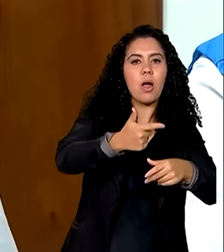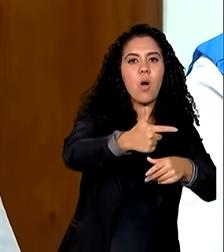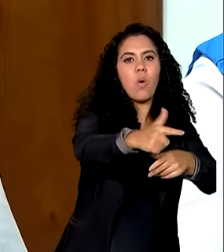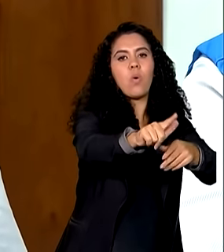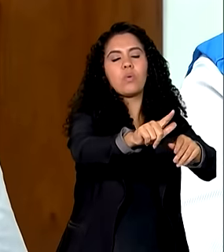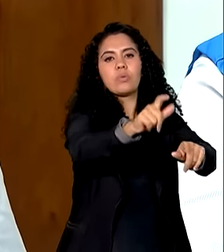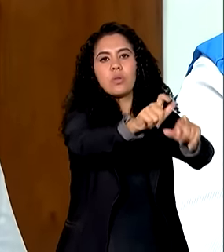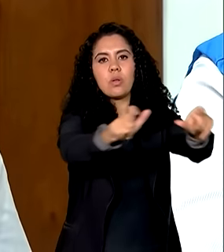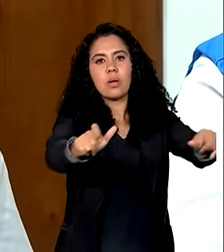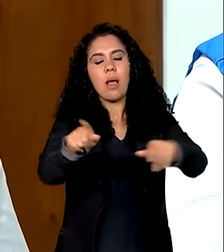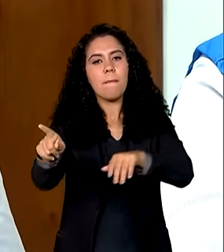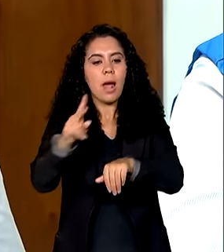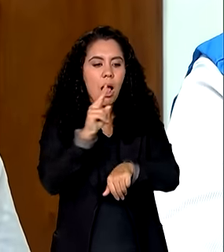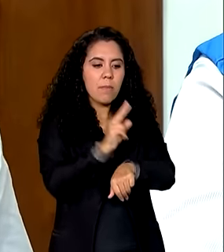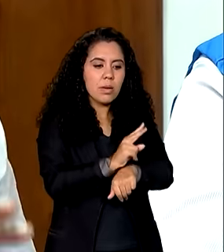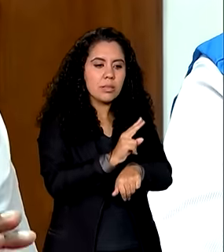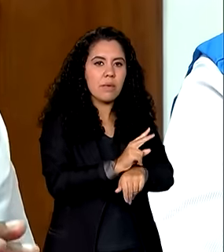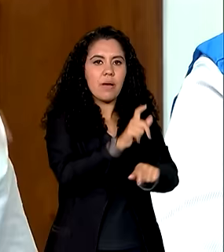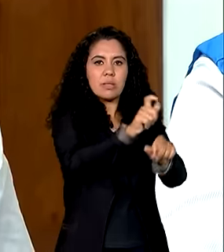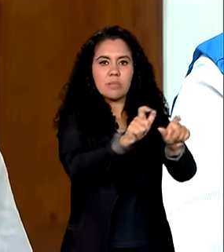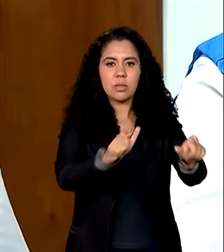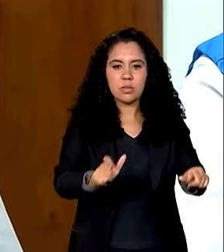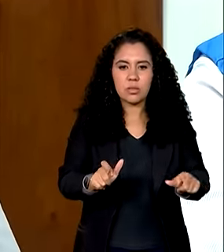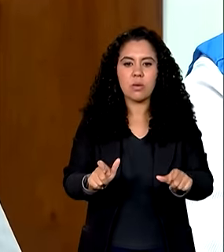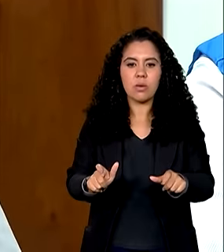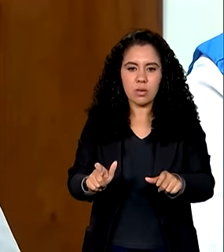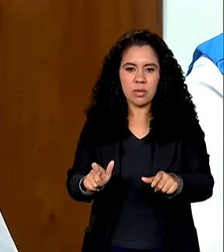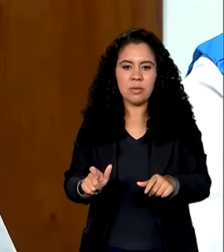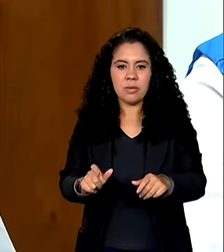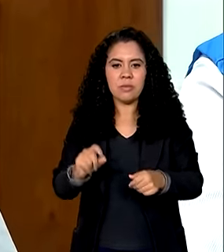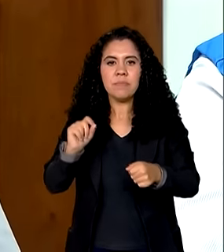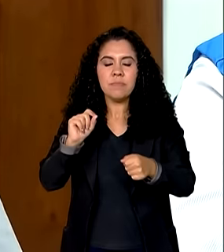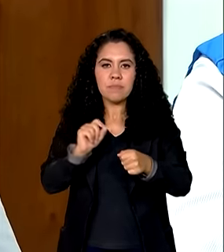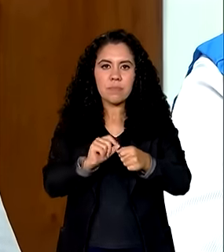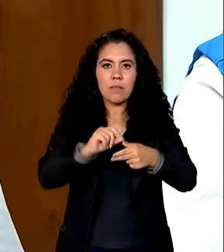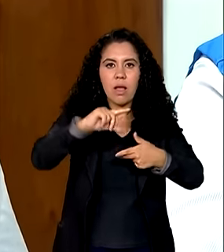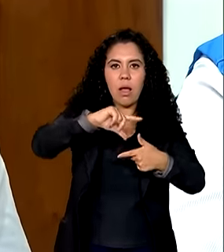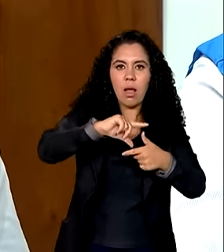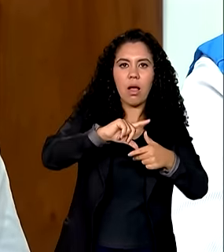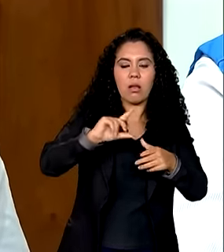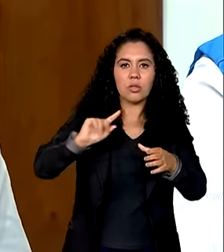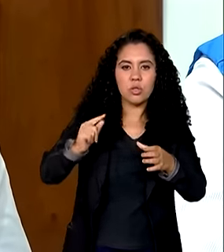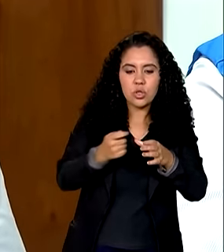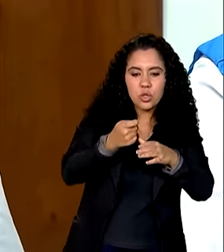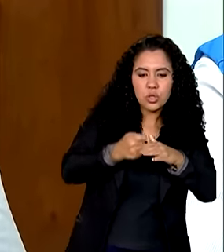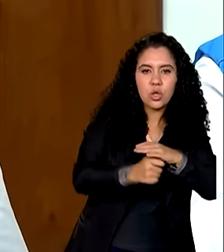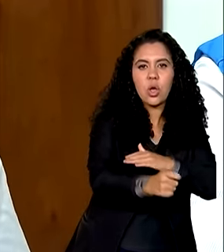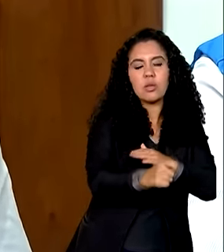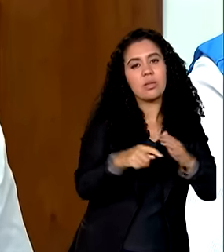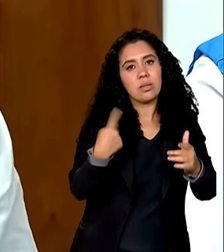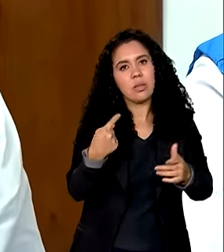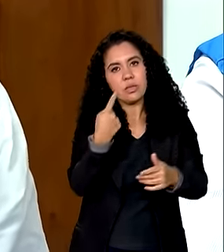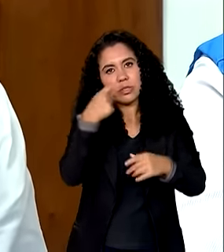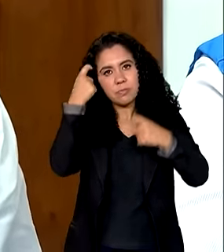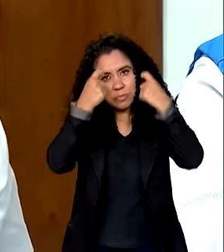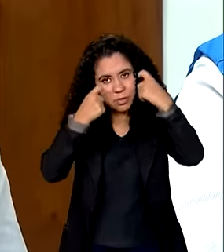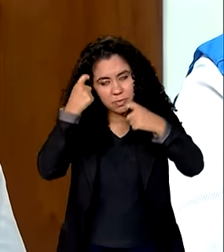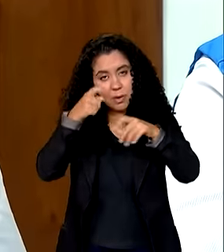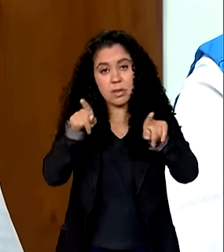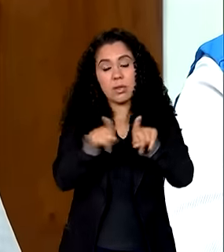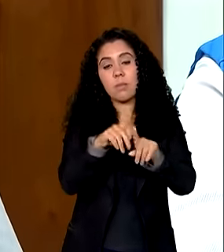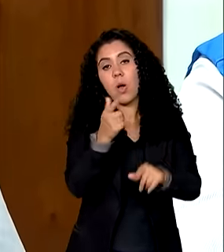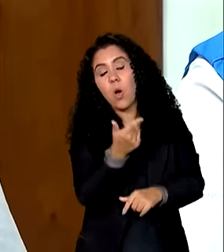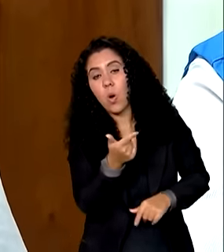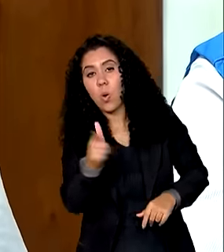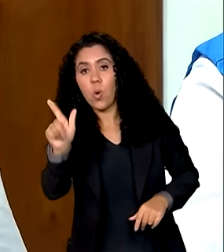das pessoas que estão cumprindo ou pena ou medida sócio-educativa então essa é uma preocupação que nós temos outro caso que foi